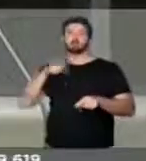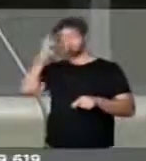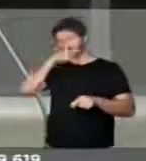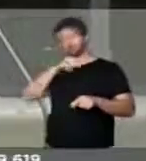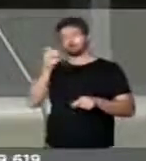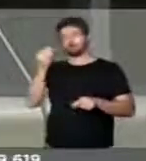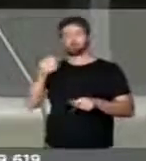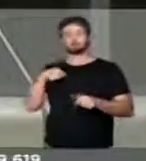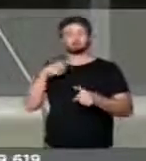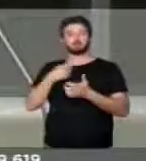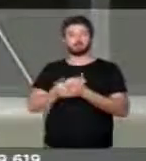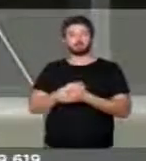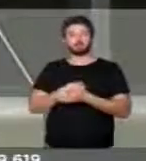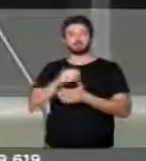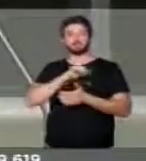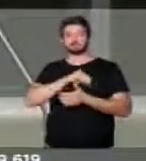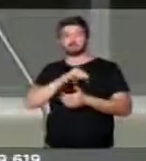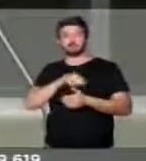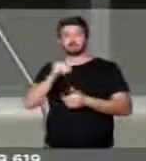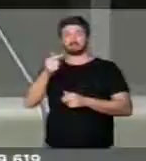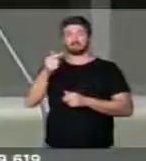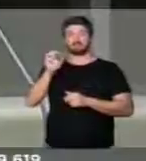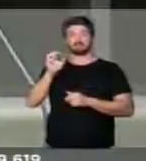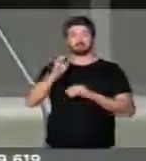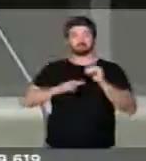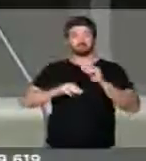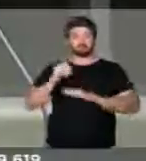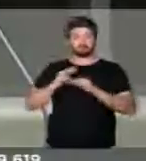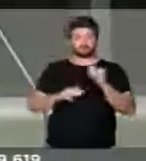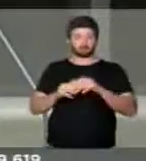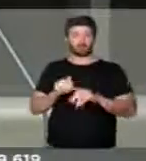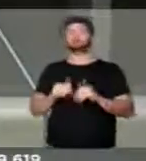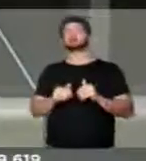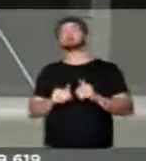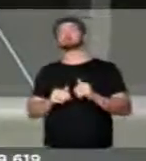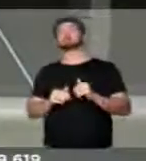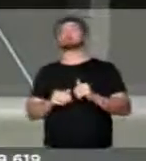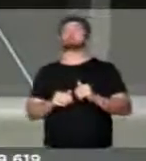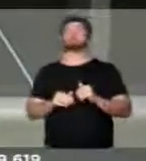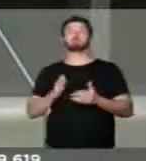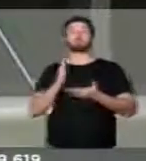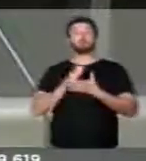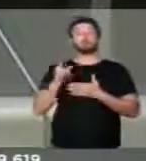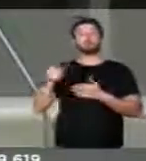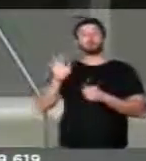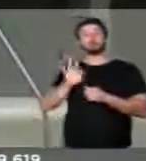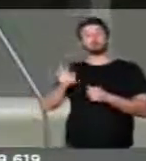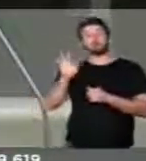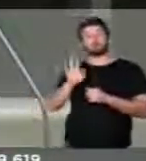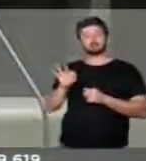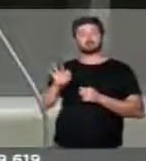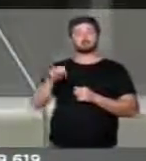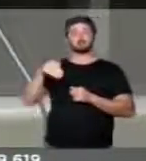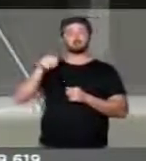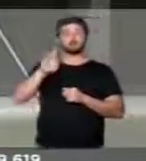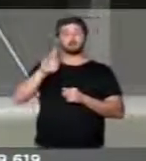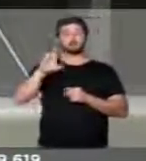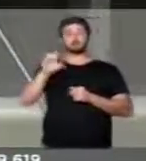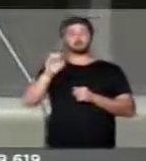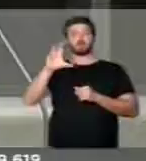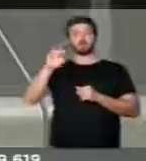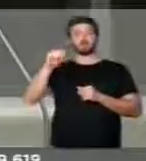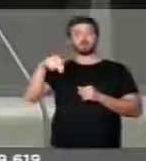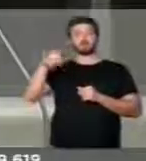para pagar folha de 70 colaboradores. Parte é paga com recursos da Fundação Marcelo Cândia.